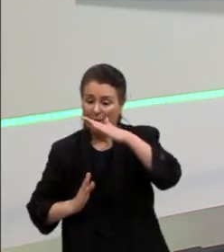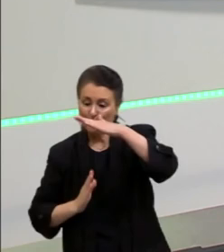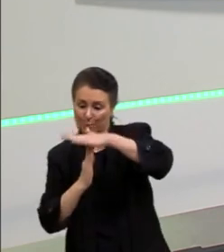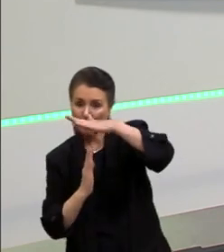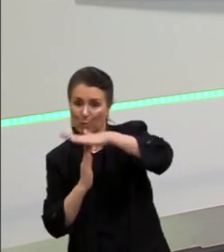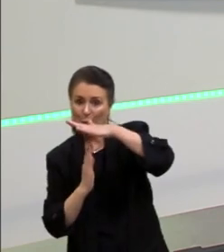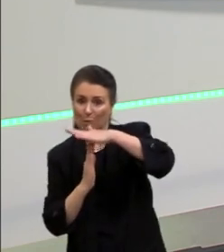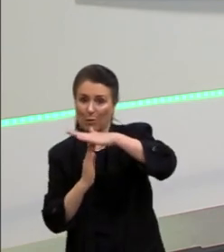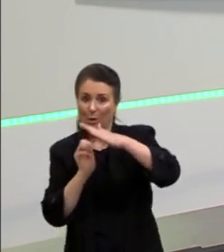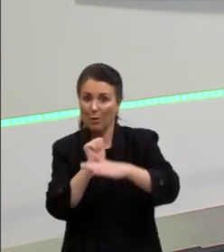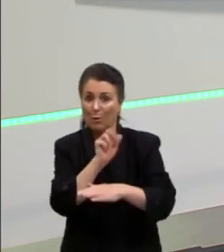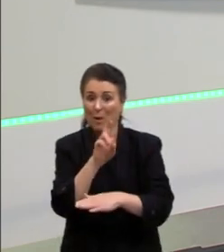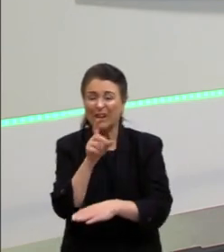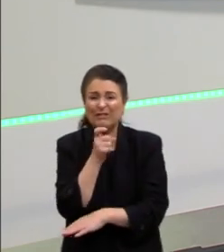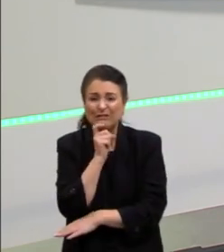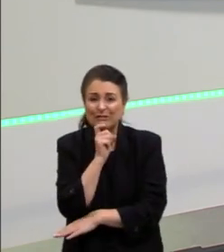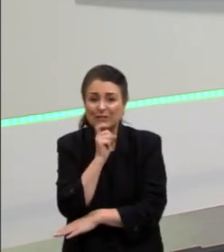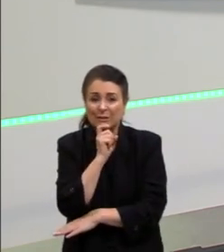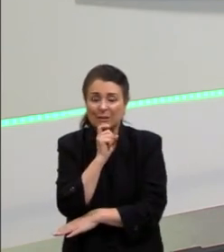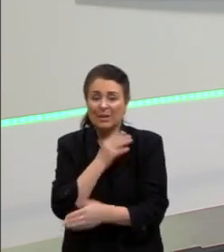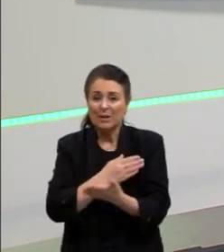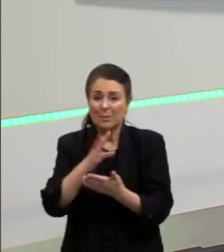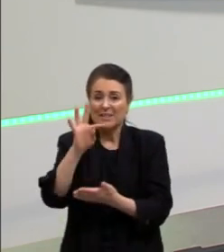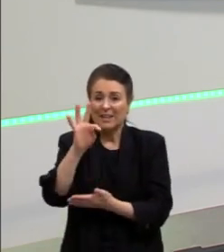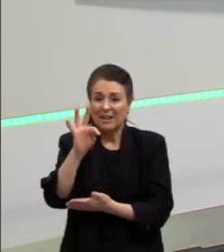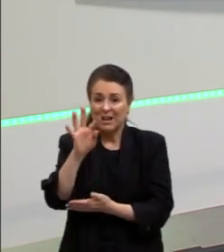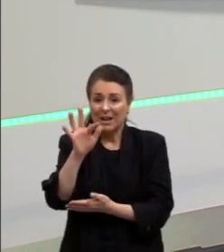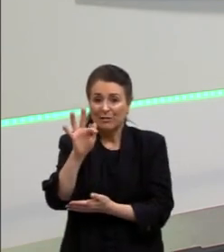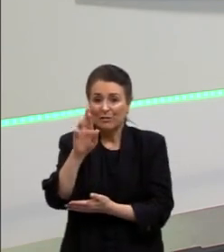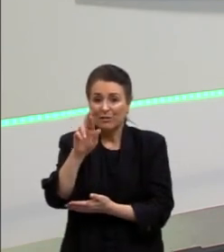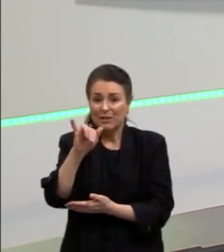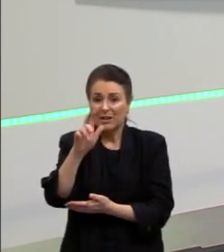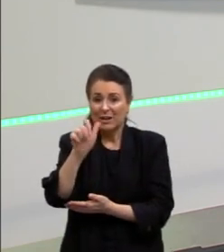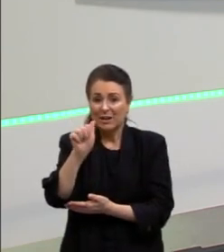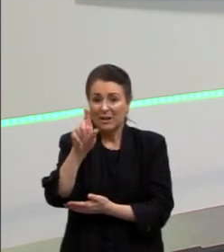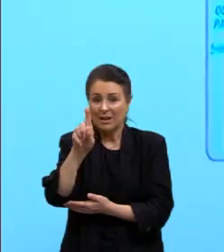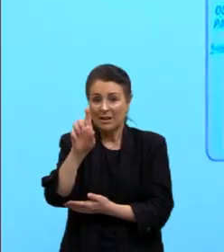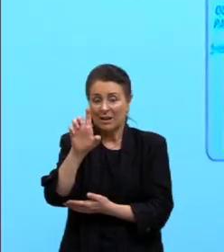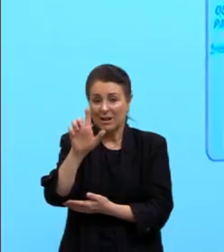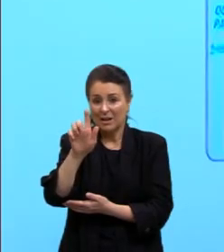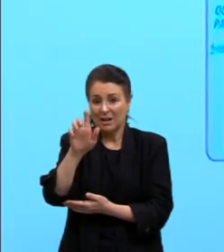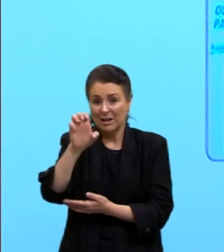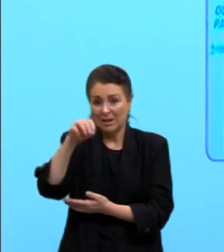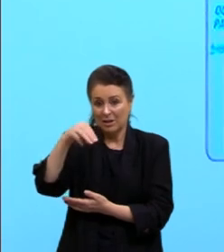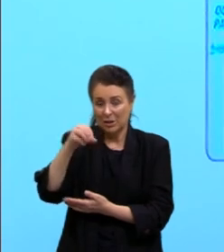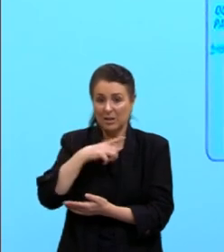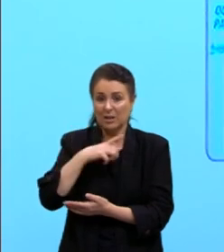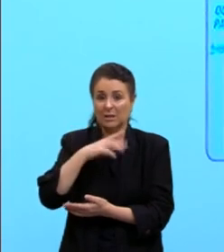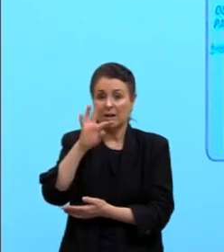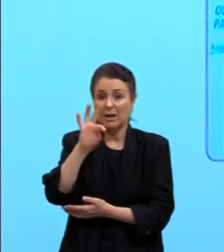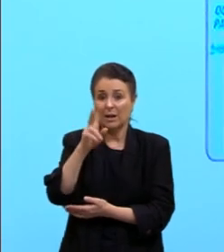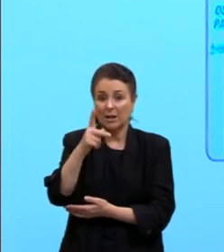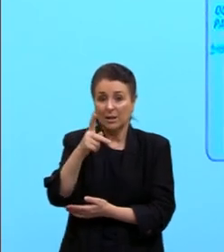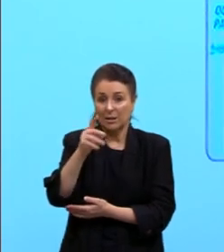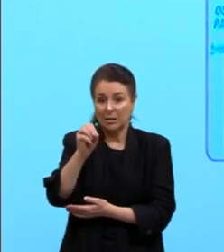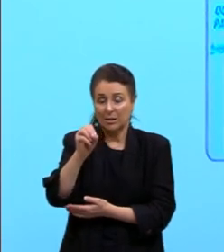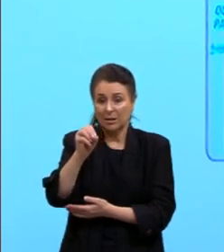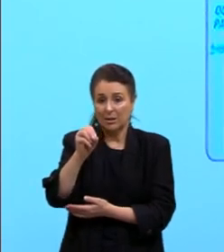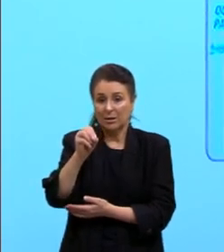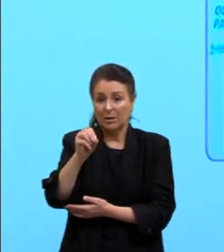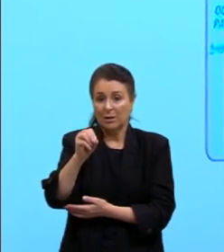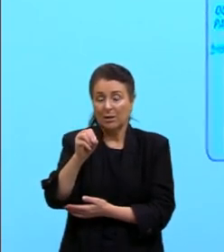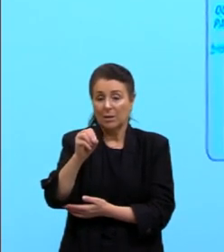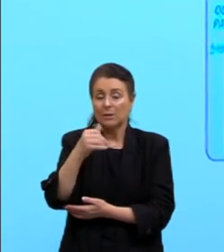aquilo que a gente chama de friagem, tá, agorizada? Também vai ser a Tropical Atlântica, que justamente